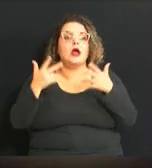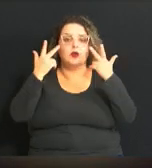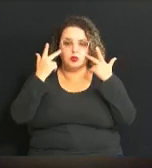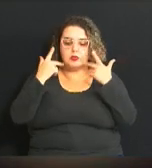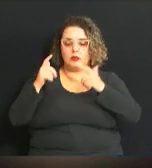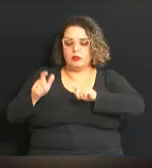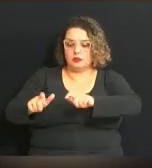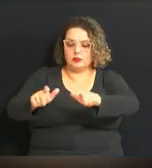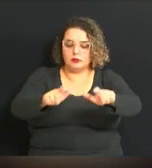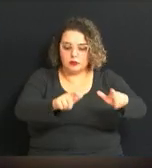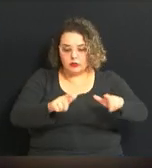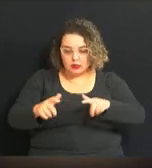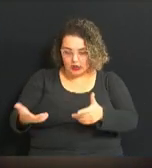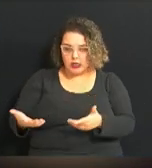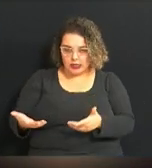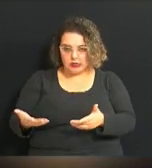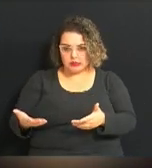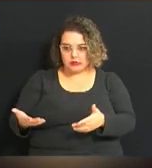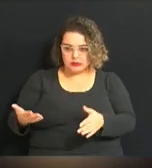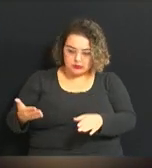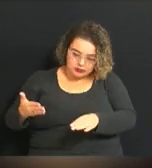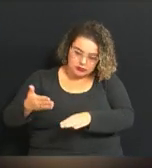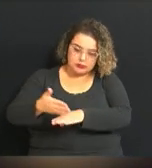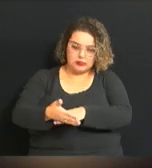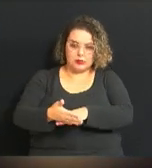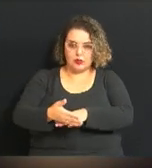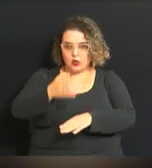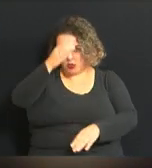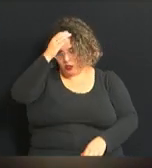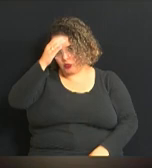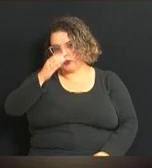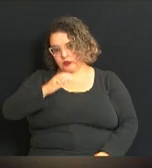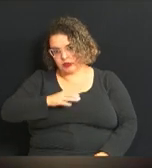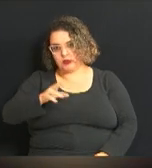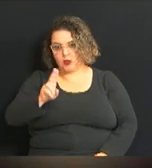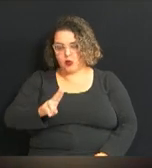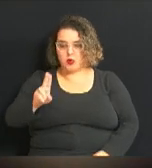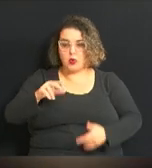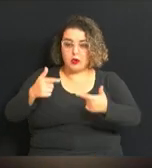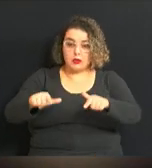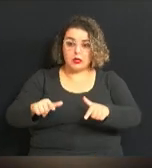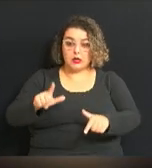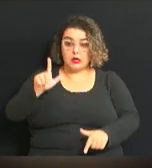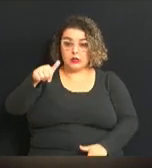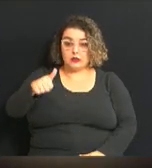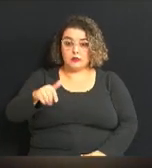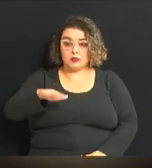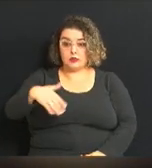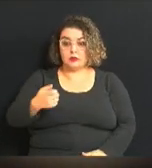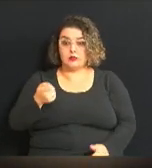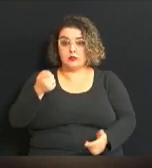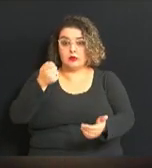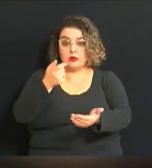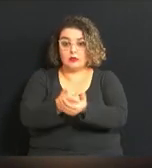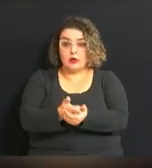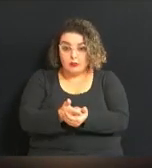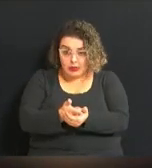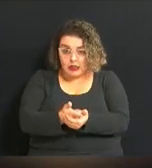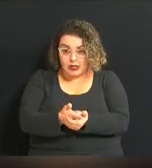o munícipe, o cidadão utilizar o estabelecimento e depois quando ele vai ao caixa,